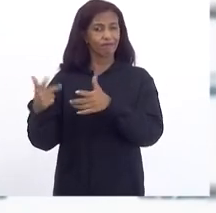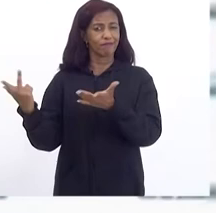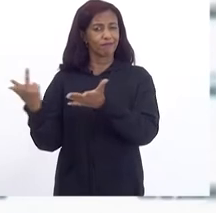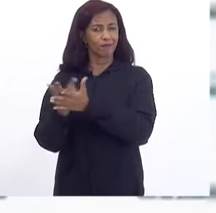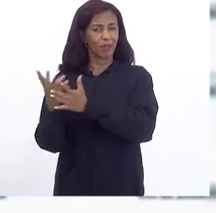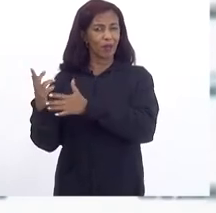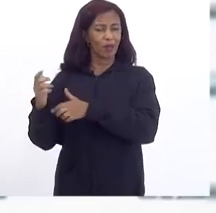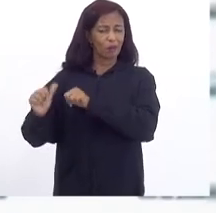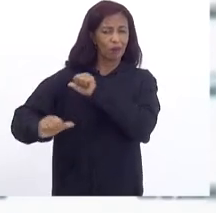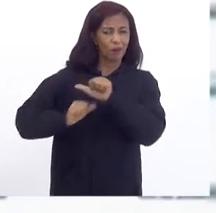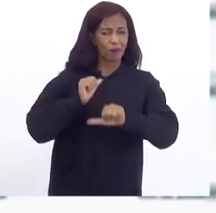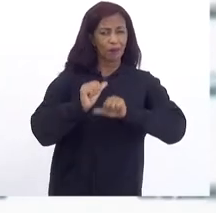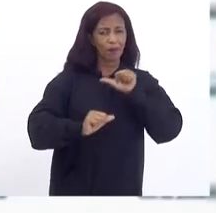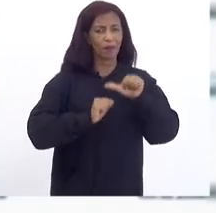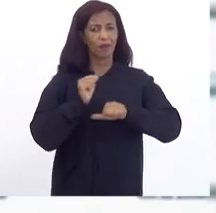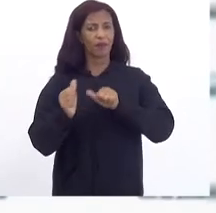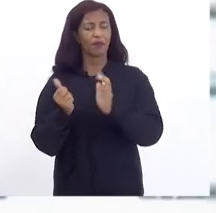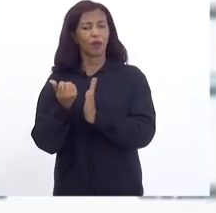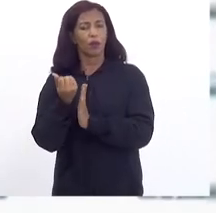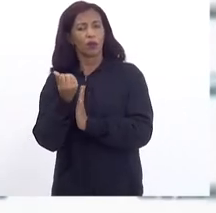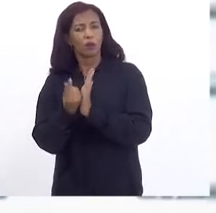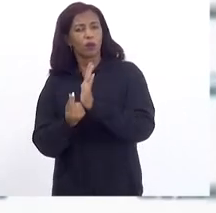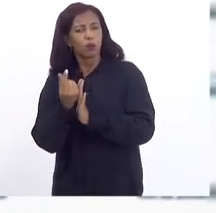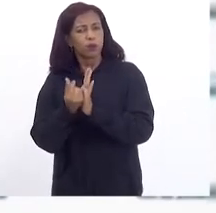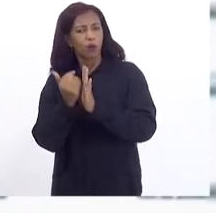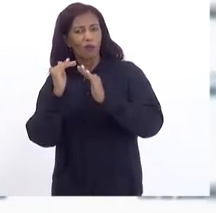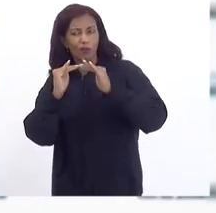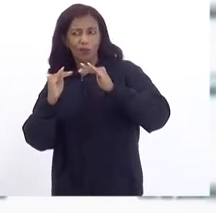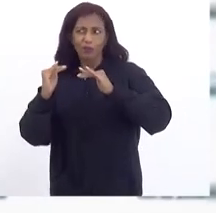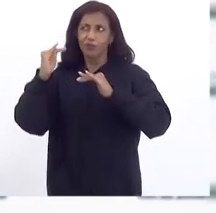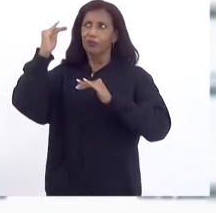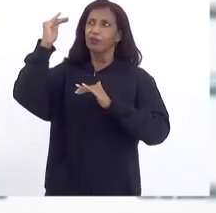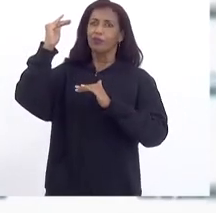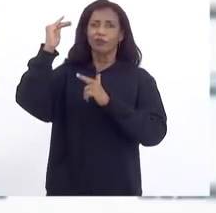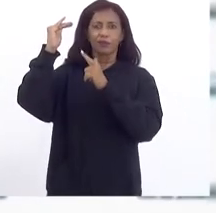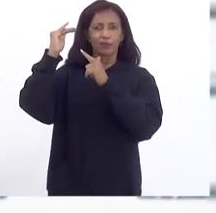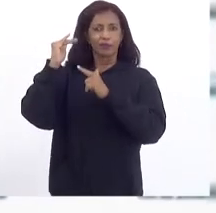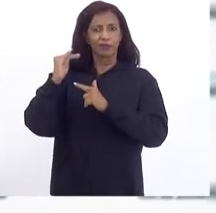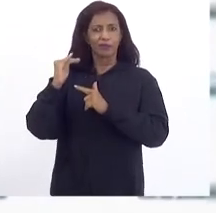Que fez com que A alíquota Fosse elevada Então